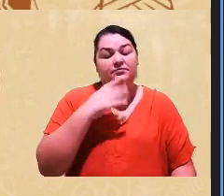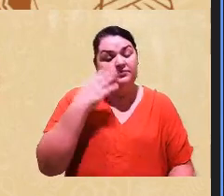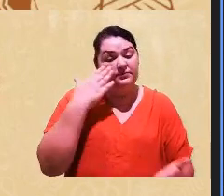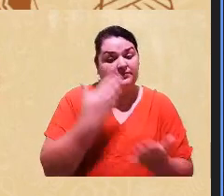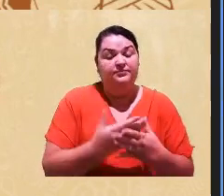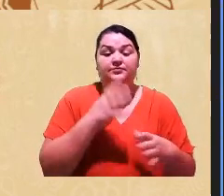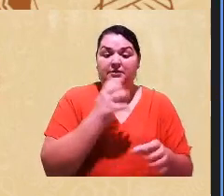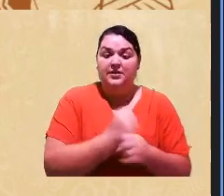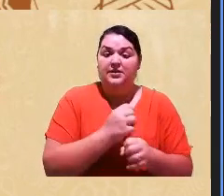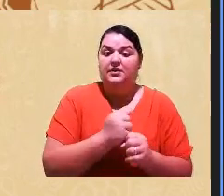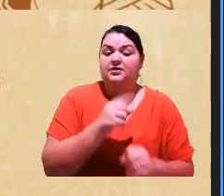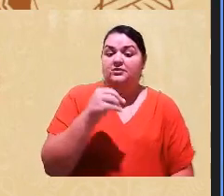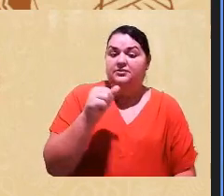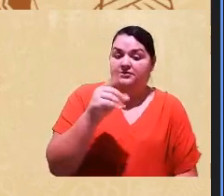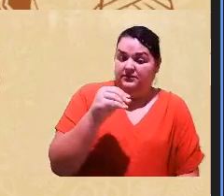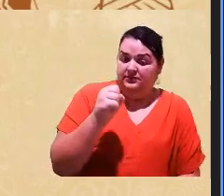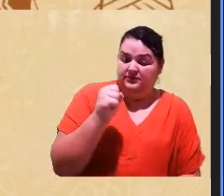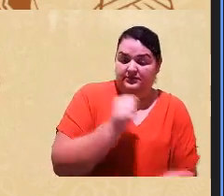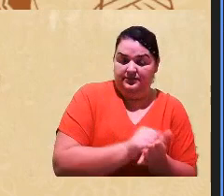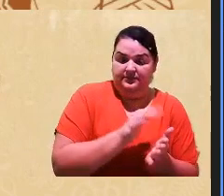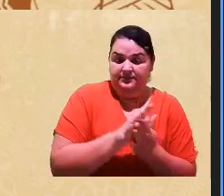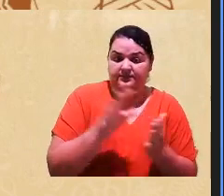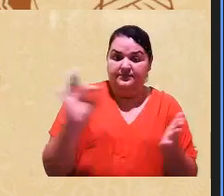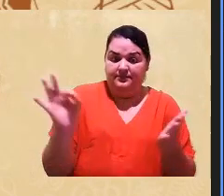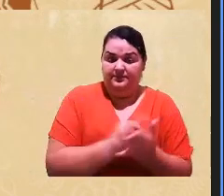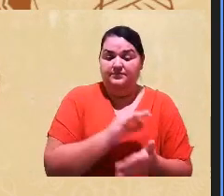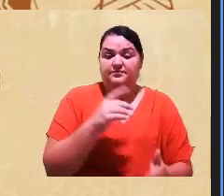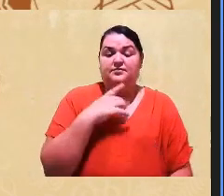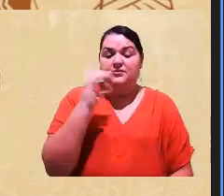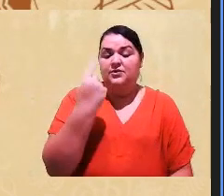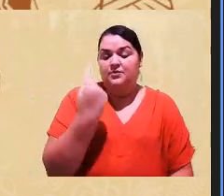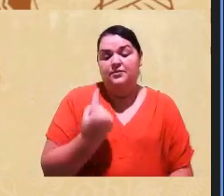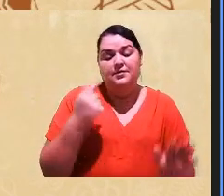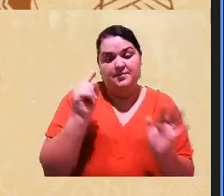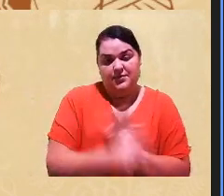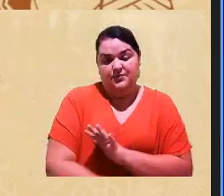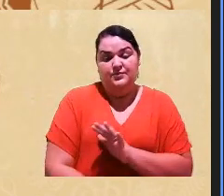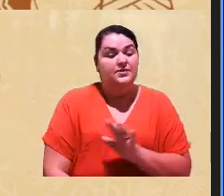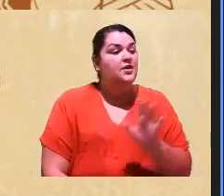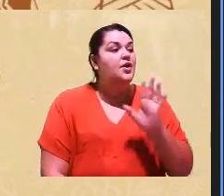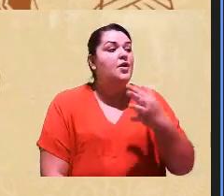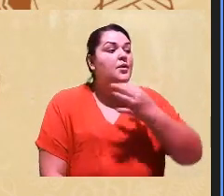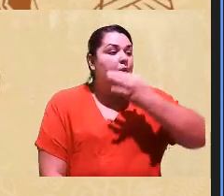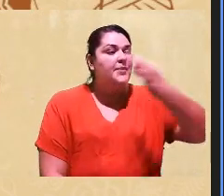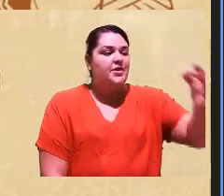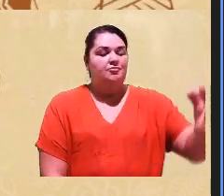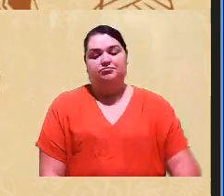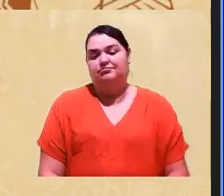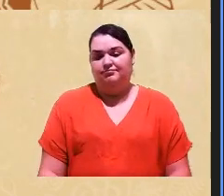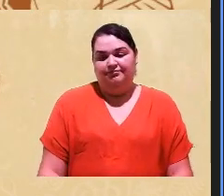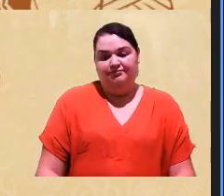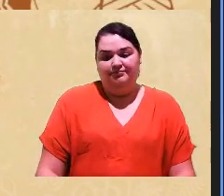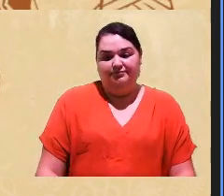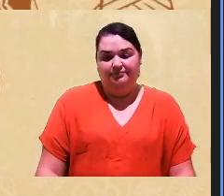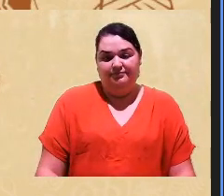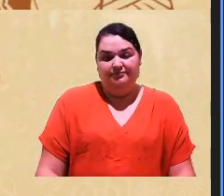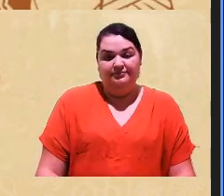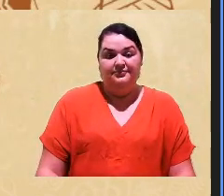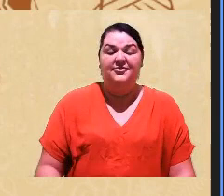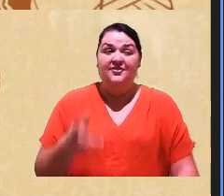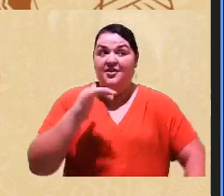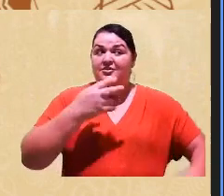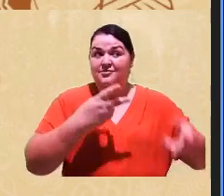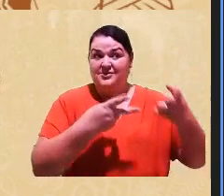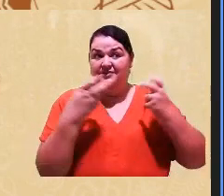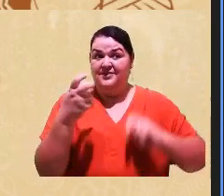dados da sua inscrição e vai te fazer uma única pergunta, como você se declarou. Vocês vão observar, assim,